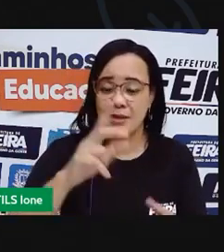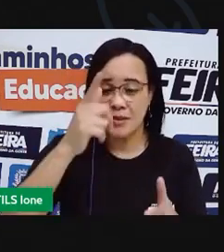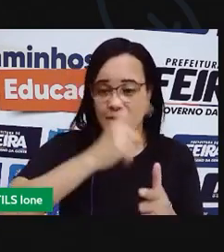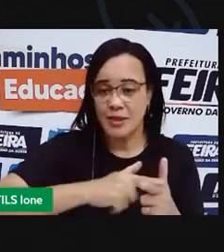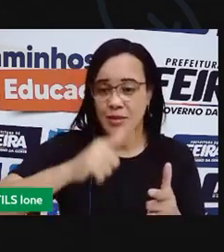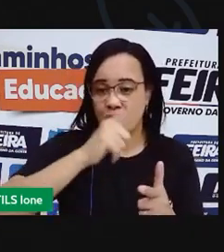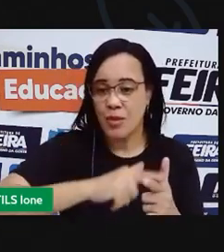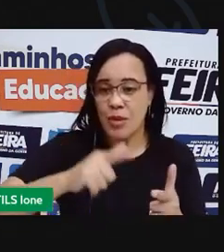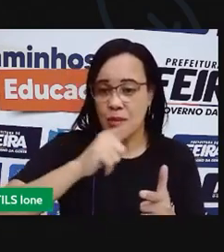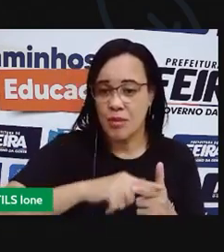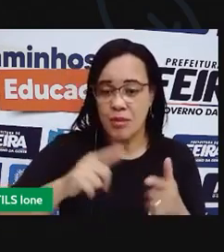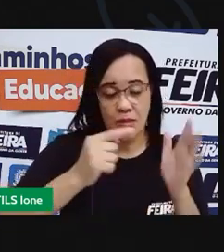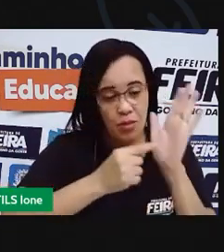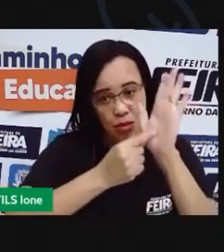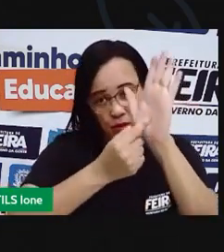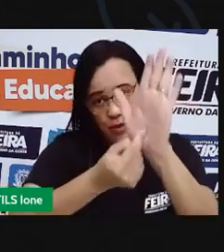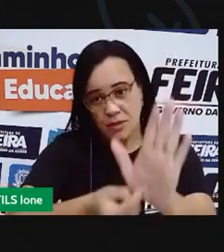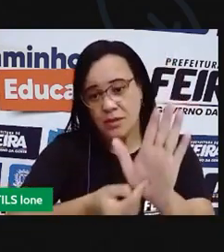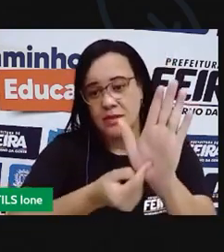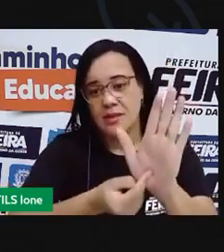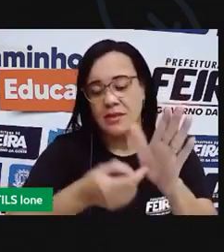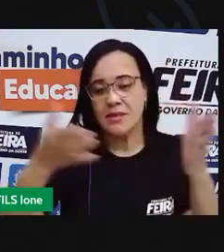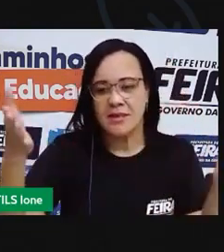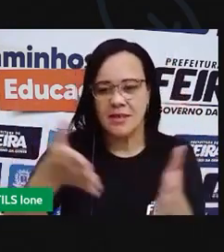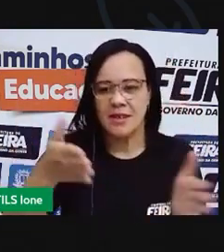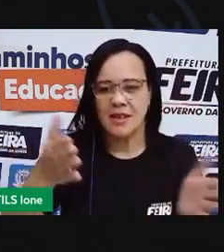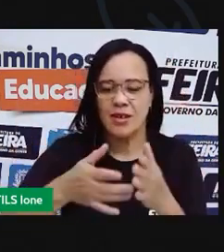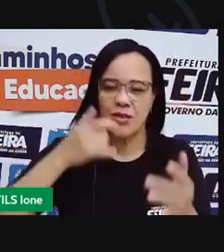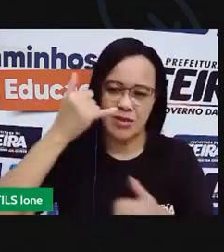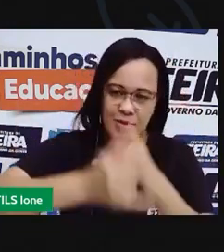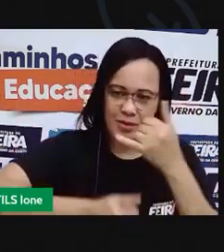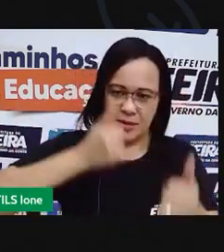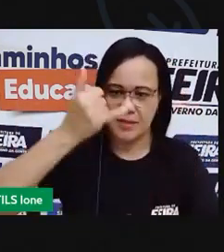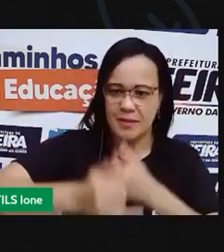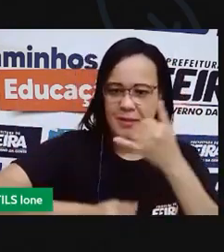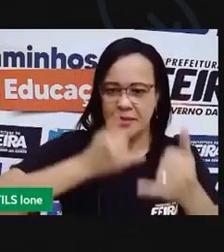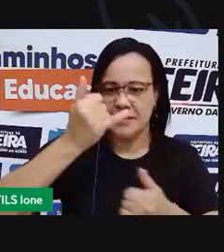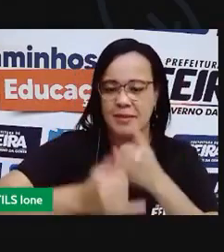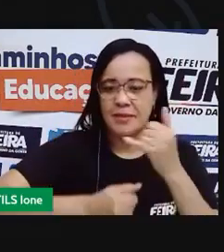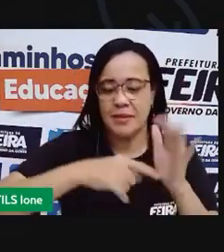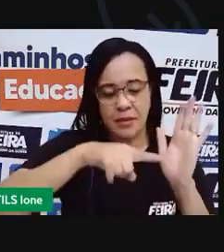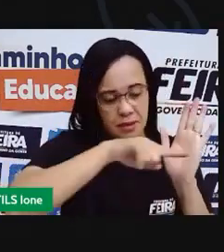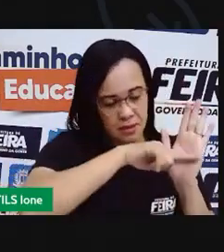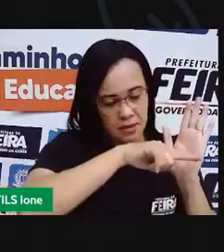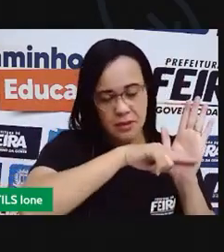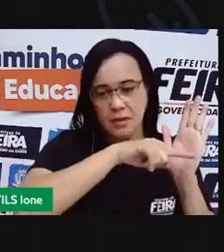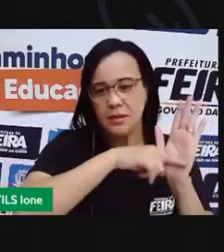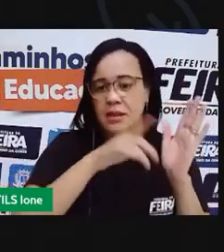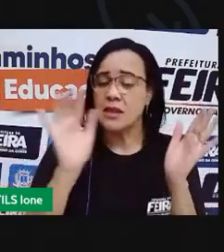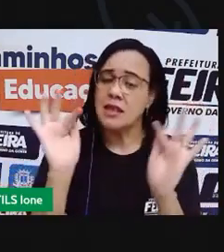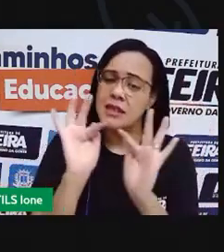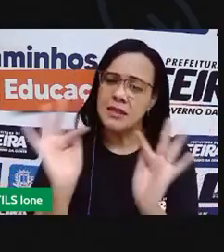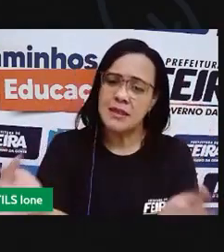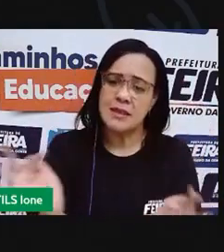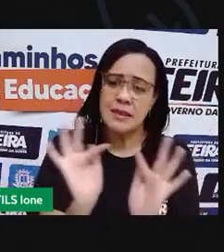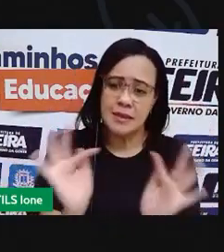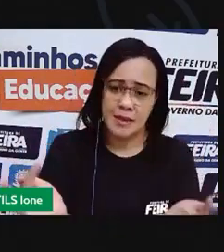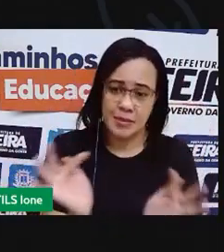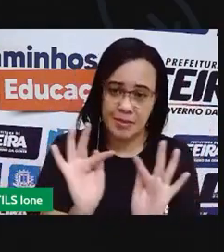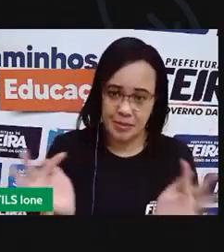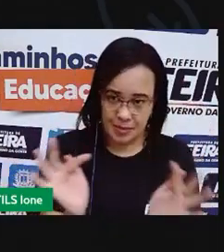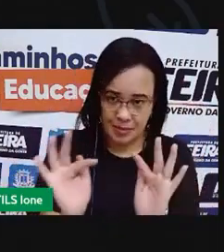matemáticos que eu vou mostrar para vocês agora no jogo de subtração simples tá certo